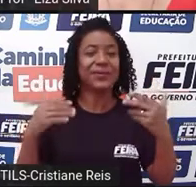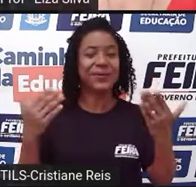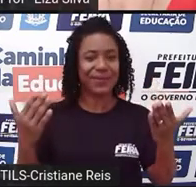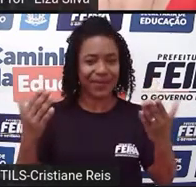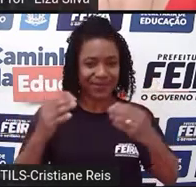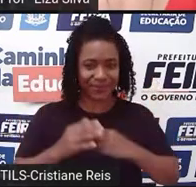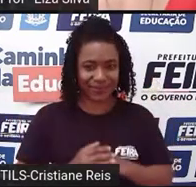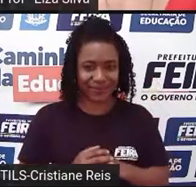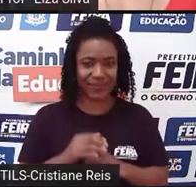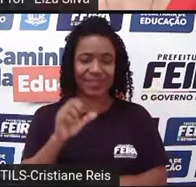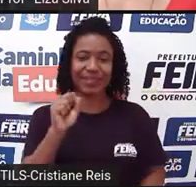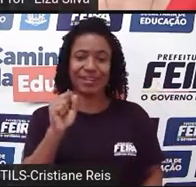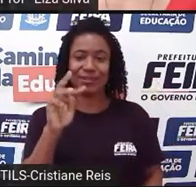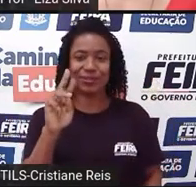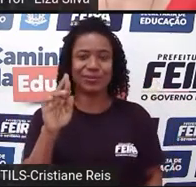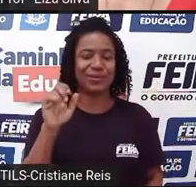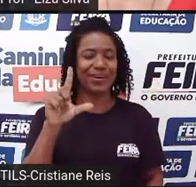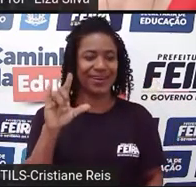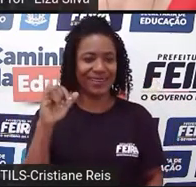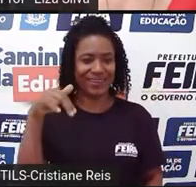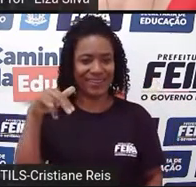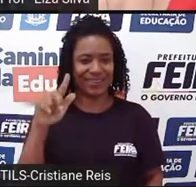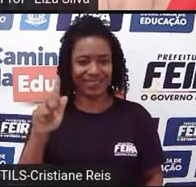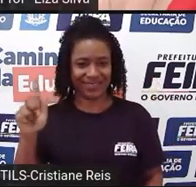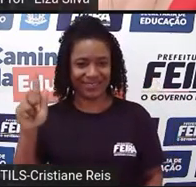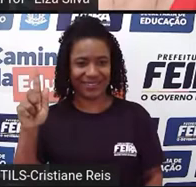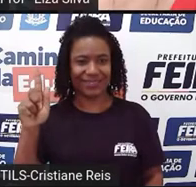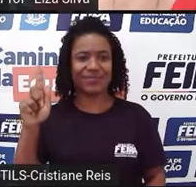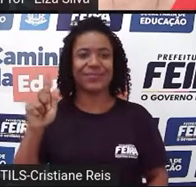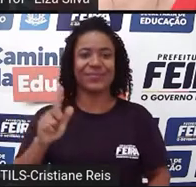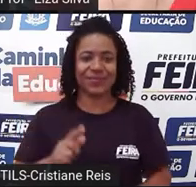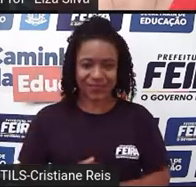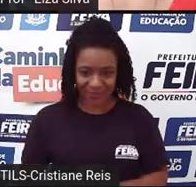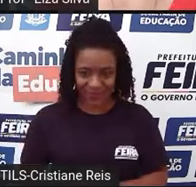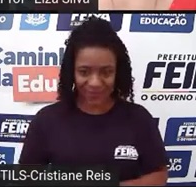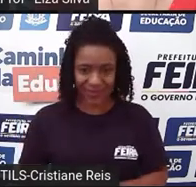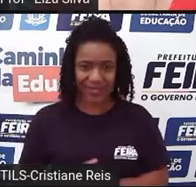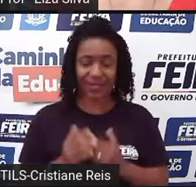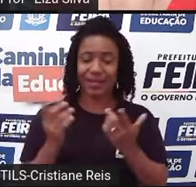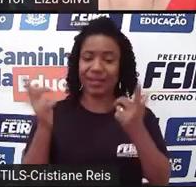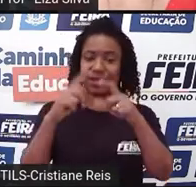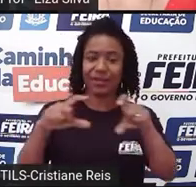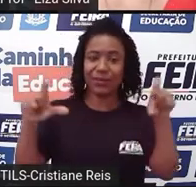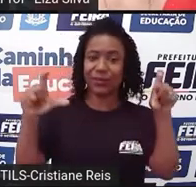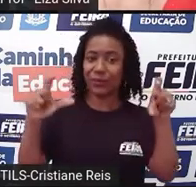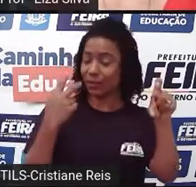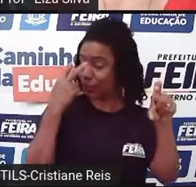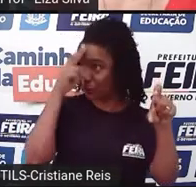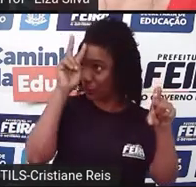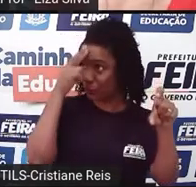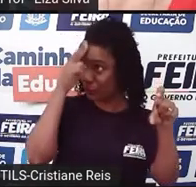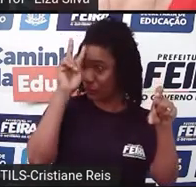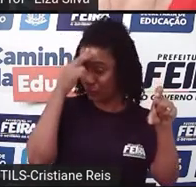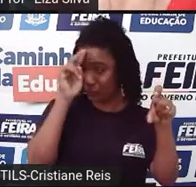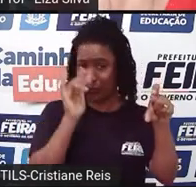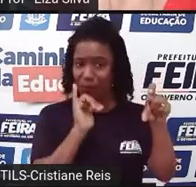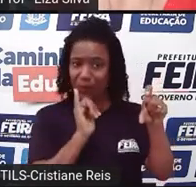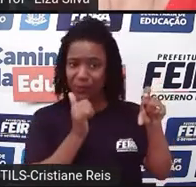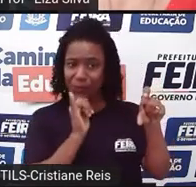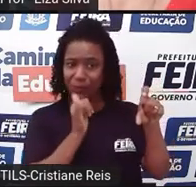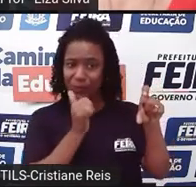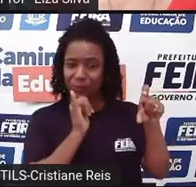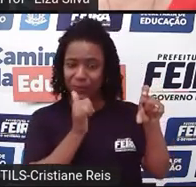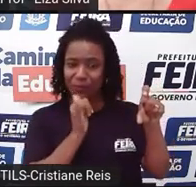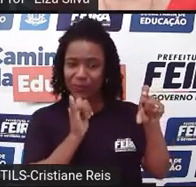hoje, que é storytelling. Storytelling. Storytelling está relacionado aos